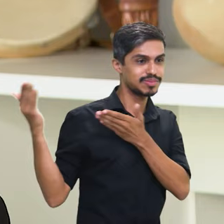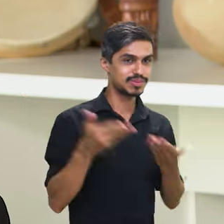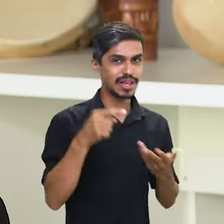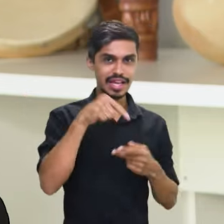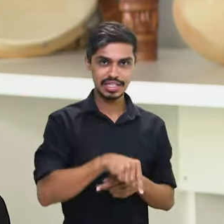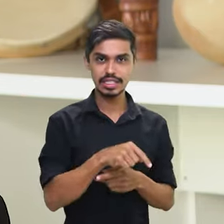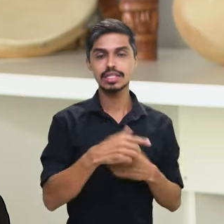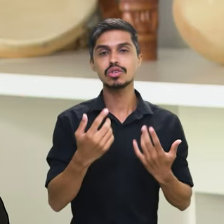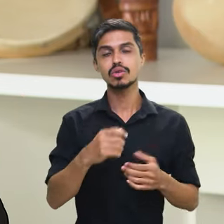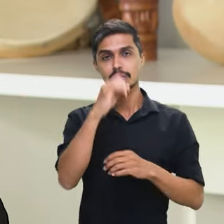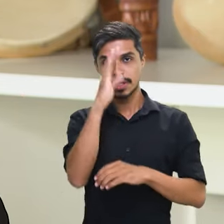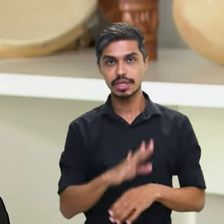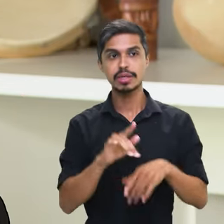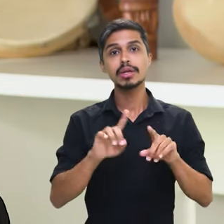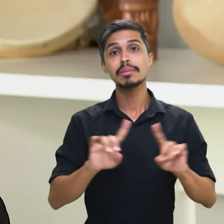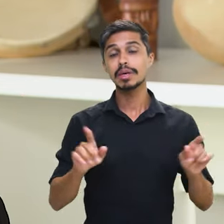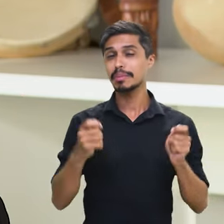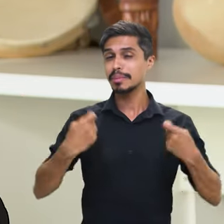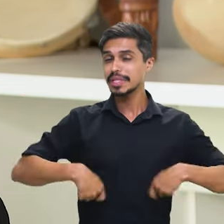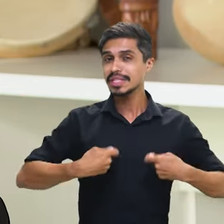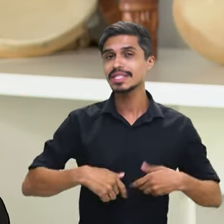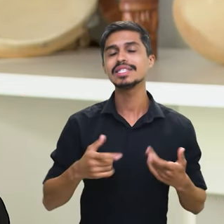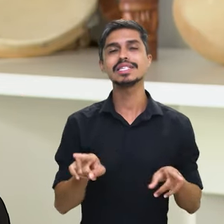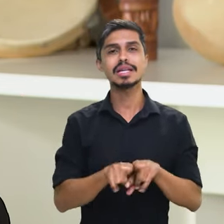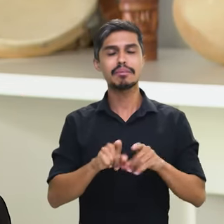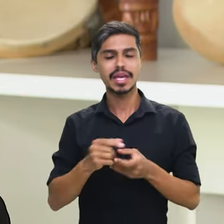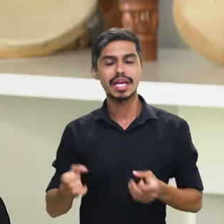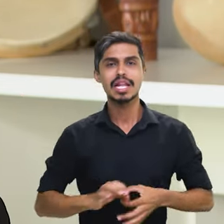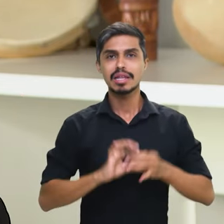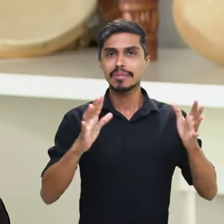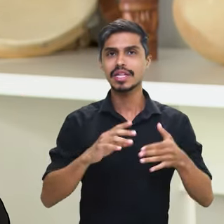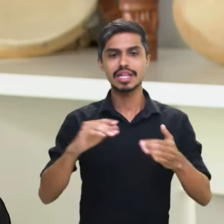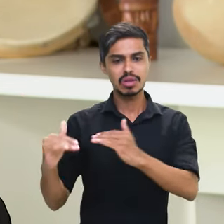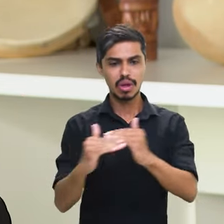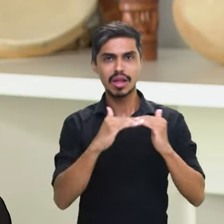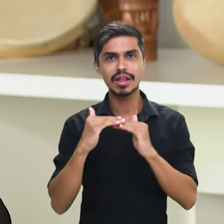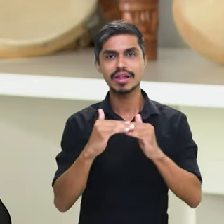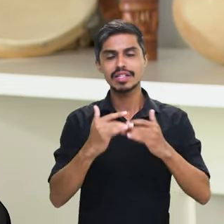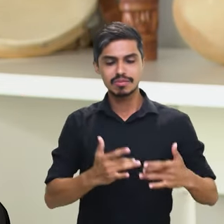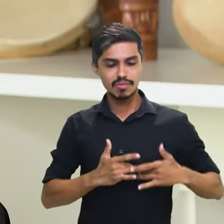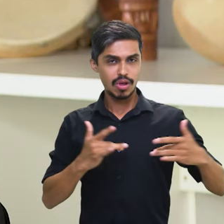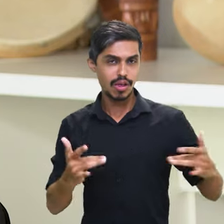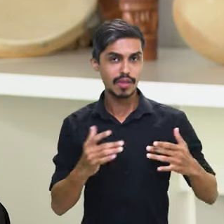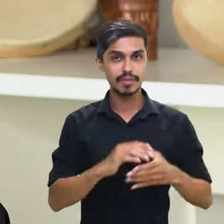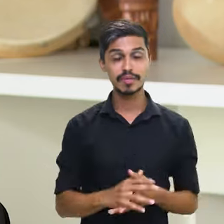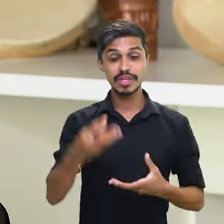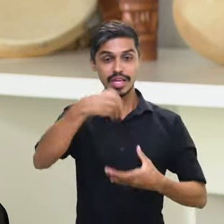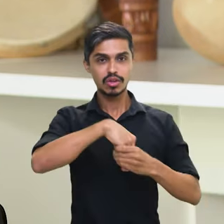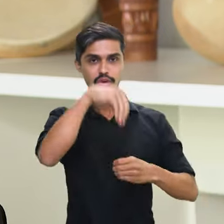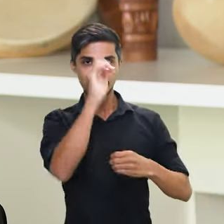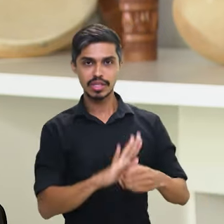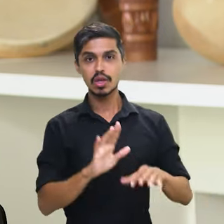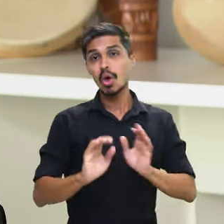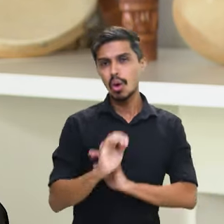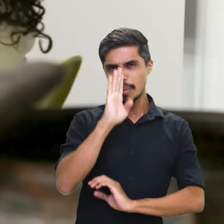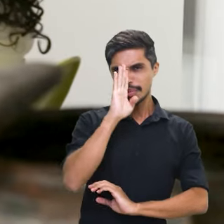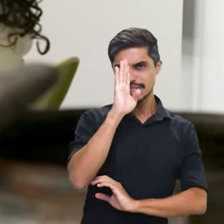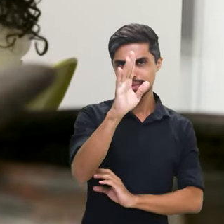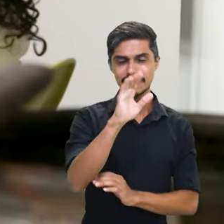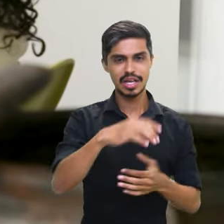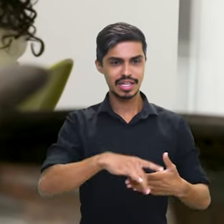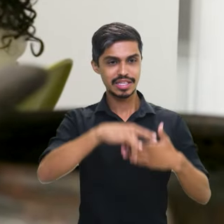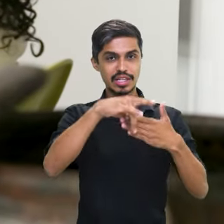pela importância para a liberdade, para a igualdade, para a fraternidade dentro do Brasil. Tanto que seus principais líderes,